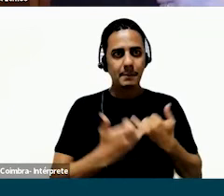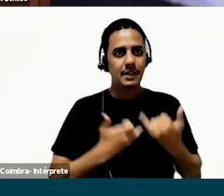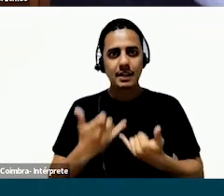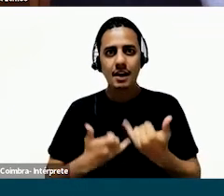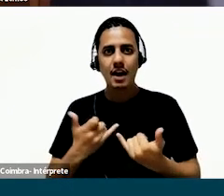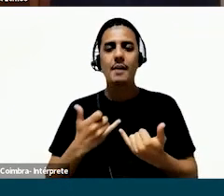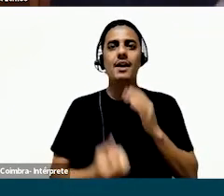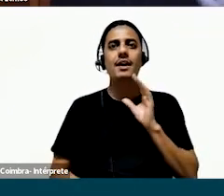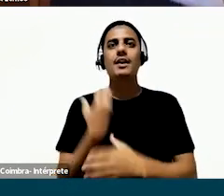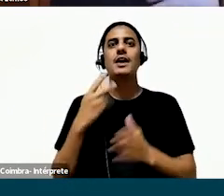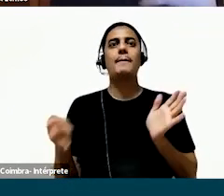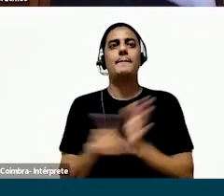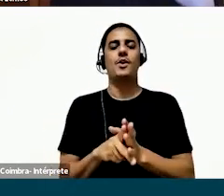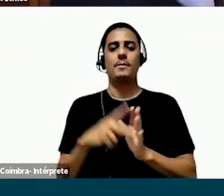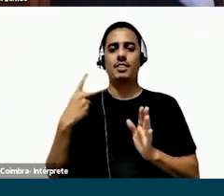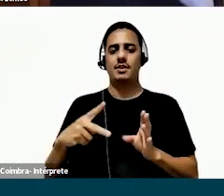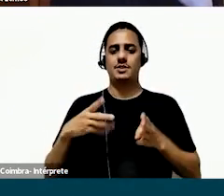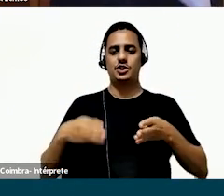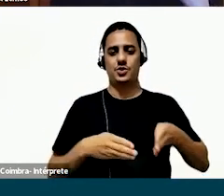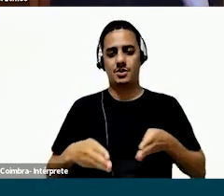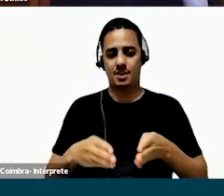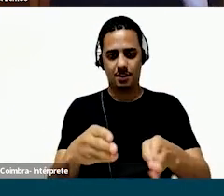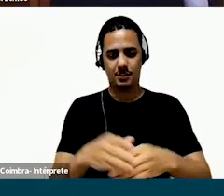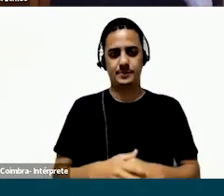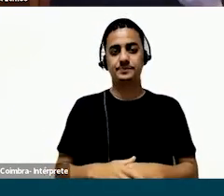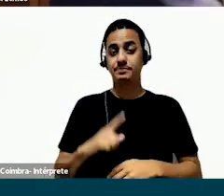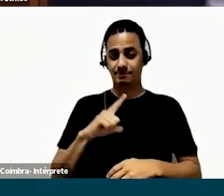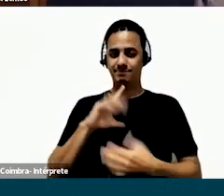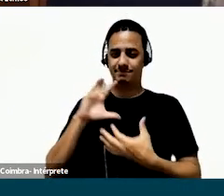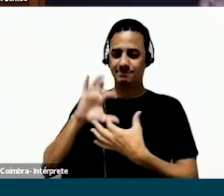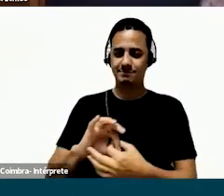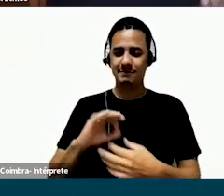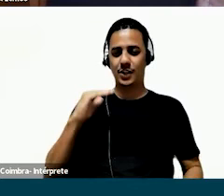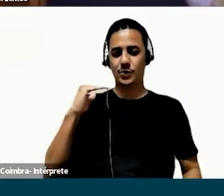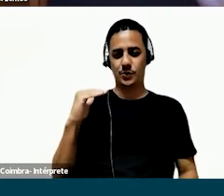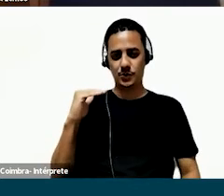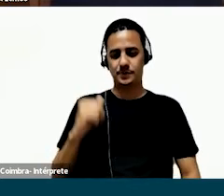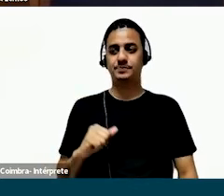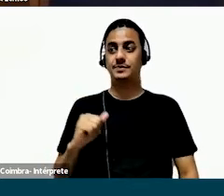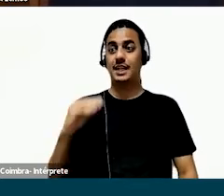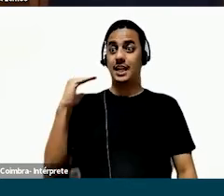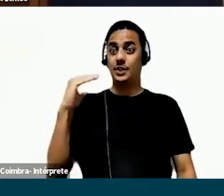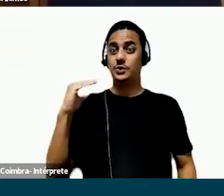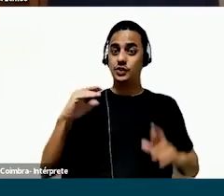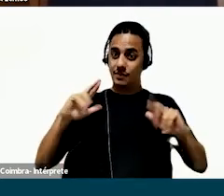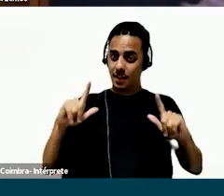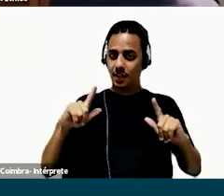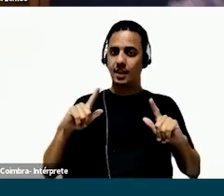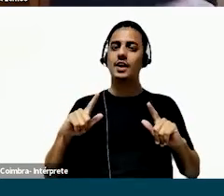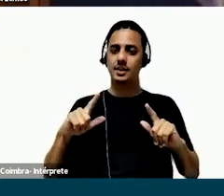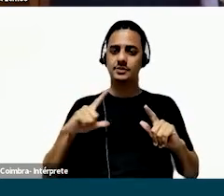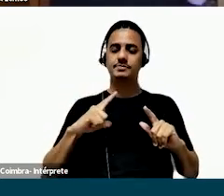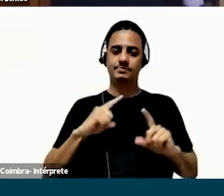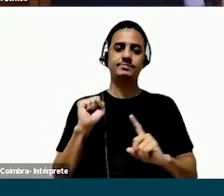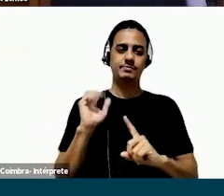pudessem, então, brincar, né, de montar a própria jornada. E aí, como eu falei, tinha aquela questão do adulto, né, que é um adulto diferente, um